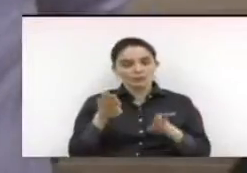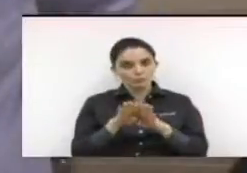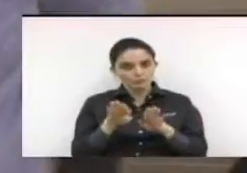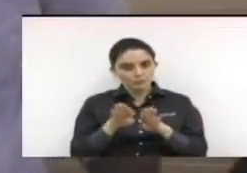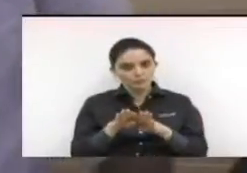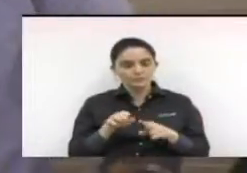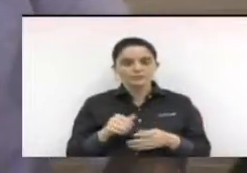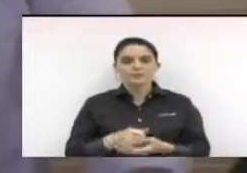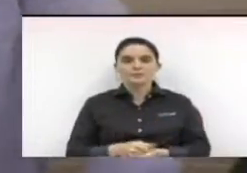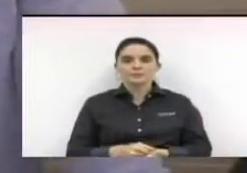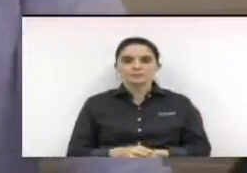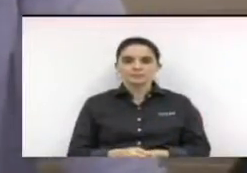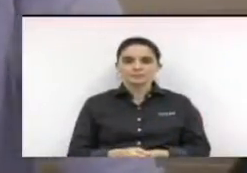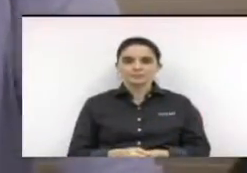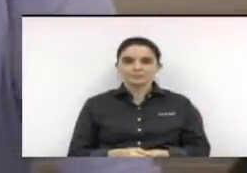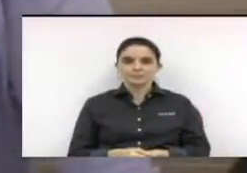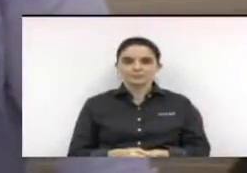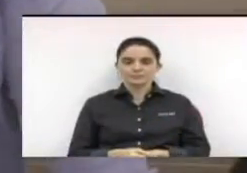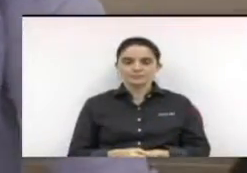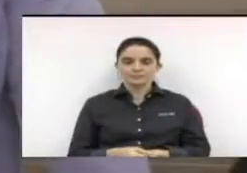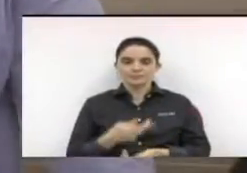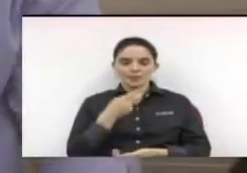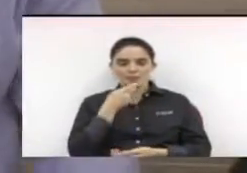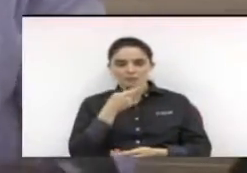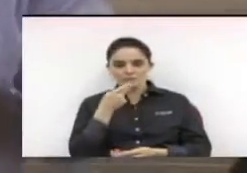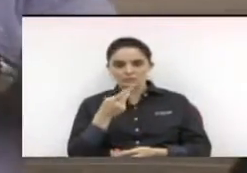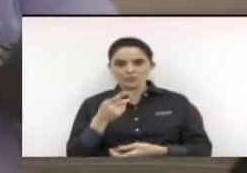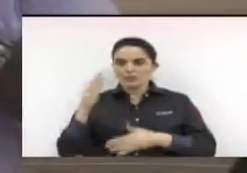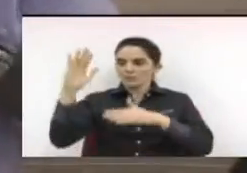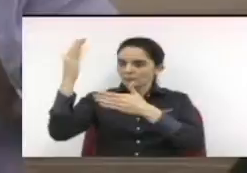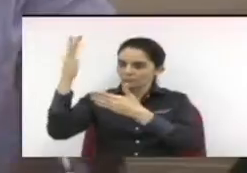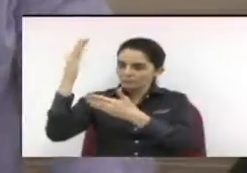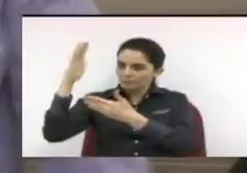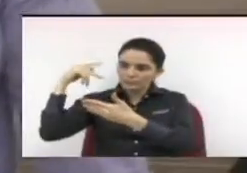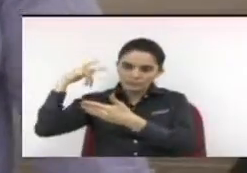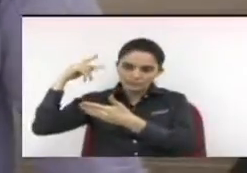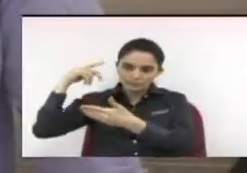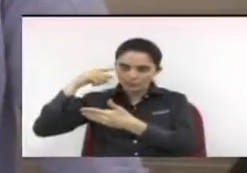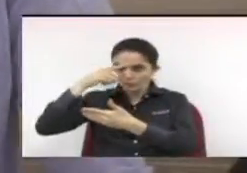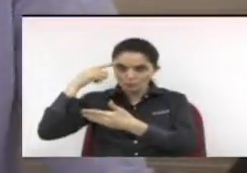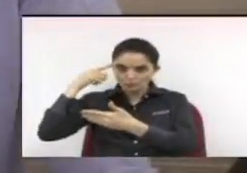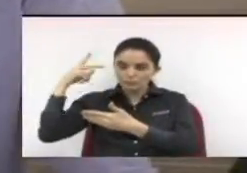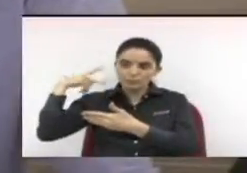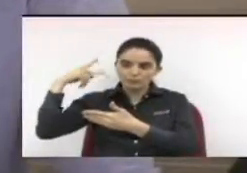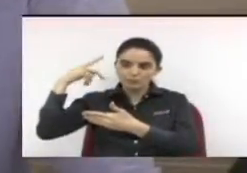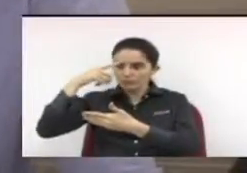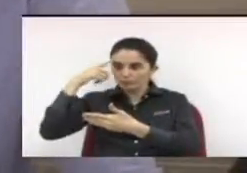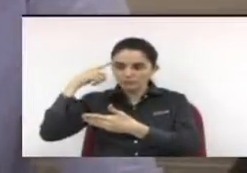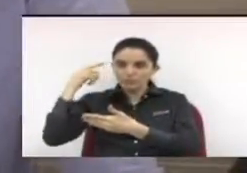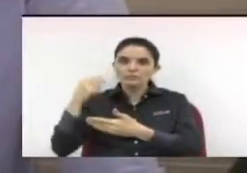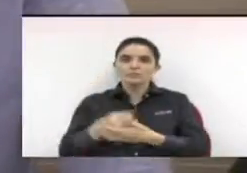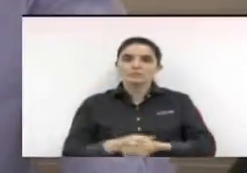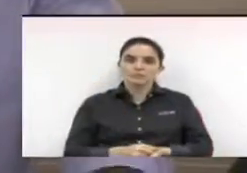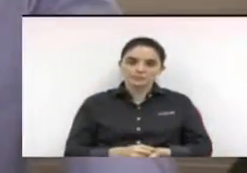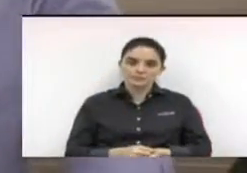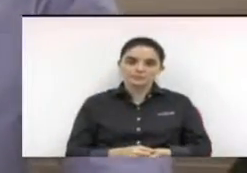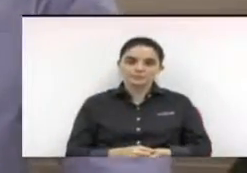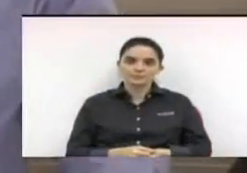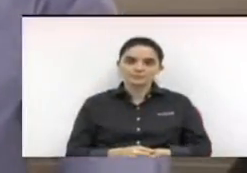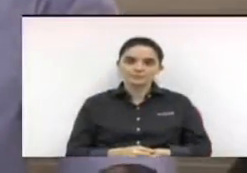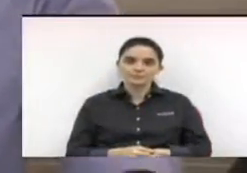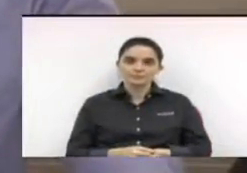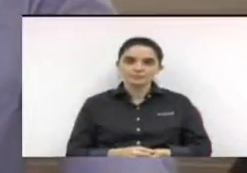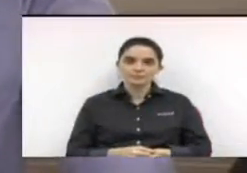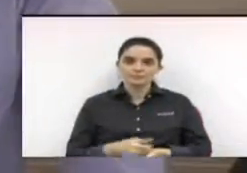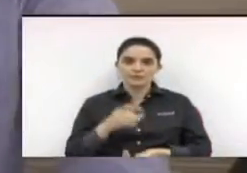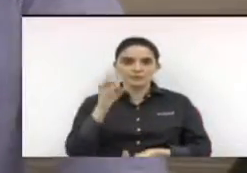fazer coro junto ao vereador Júlio parabenizar ele pela belíssima moção de protesto e dizer que não só